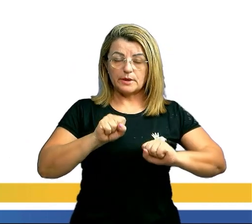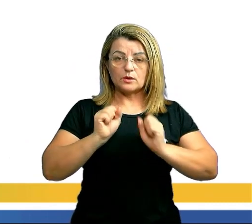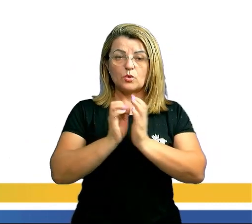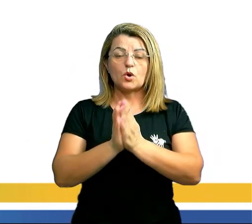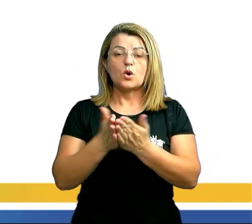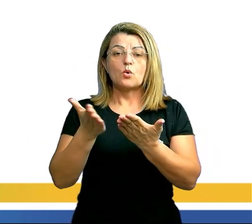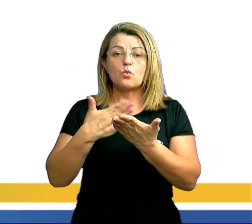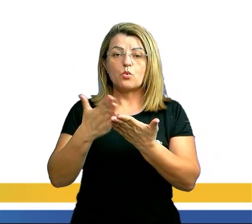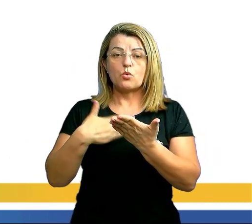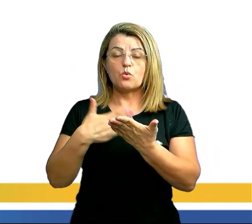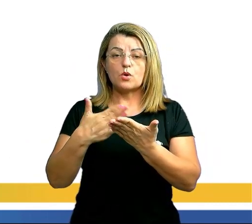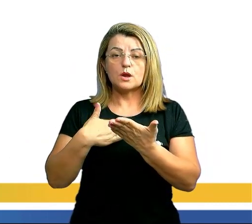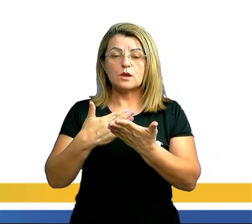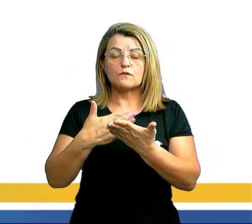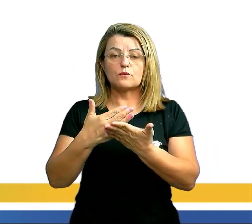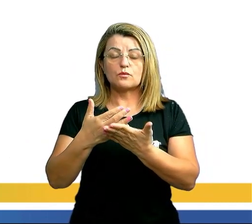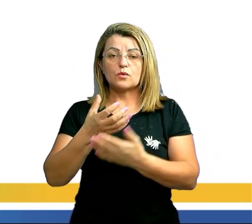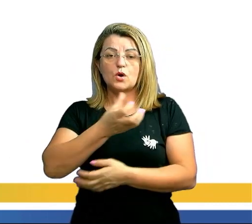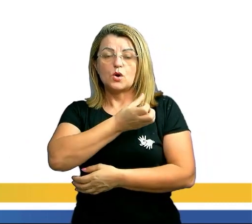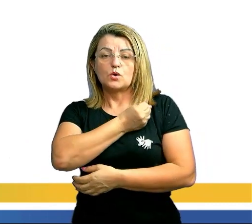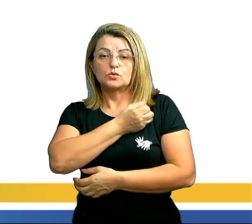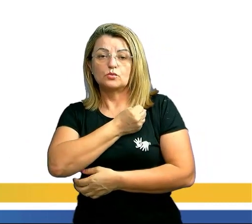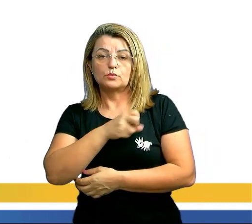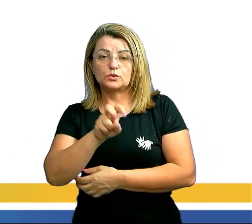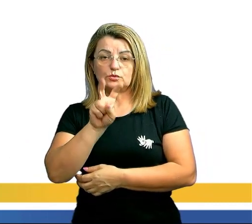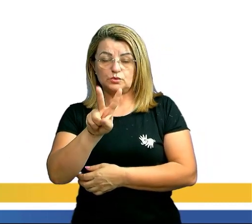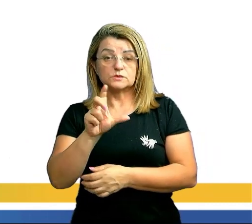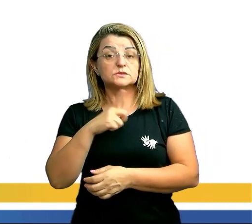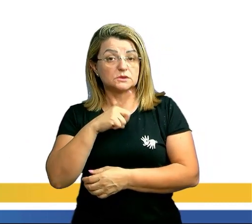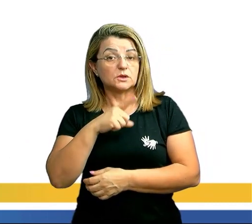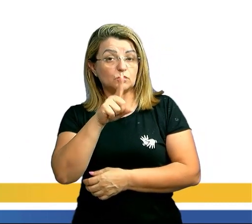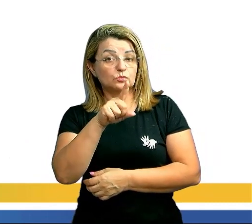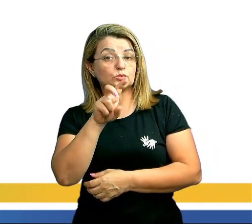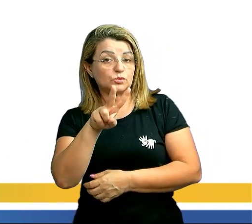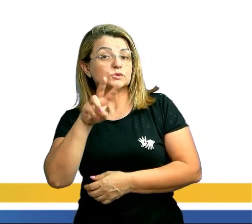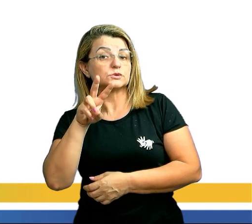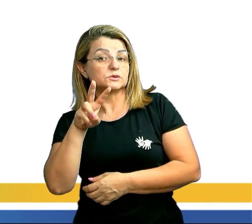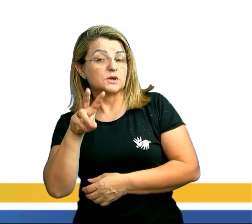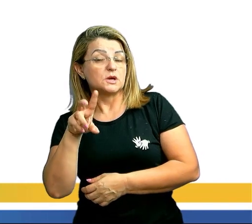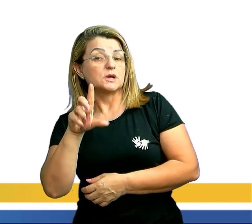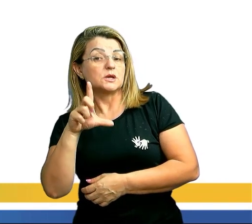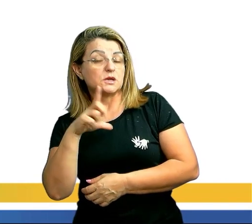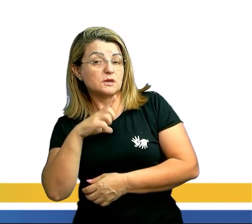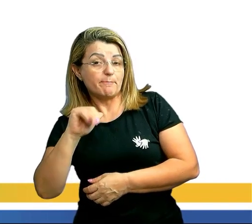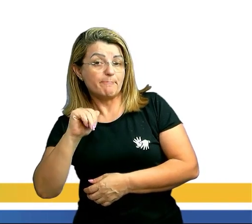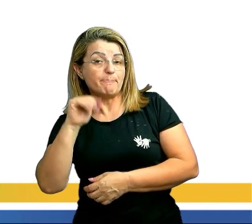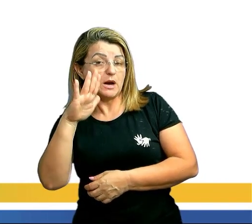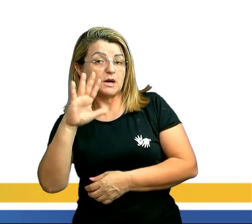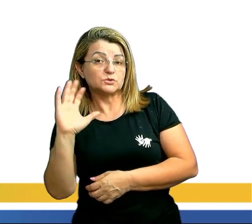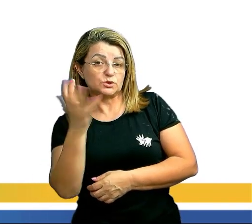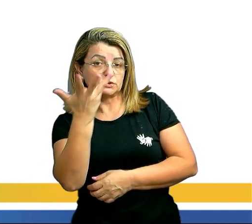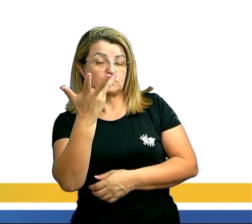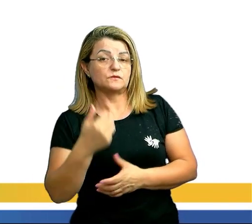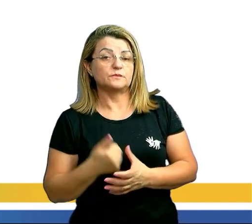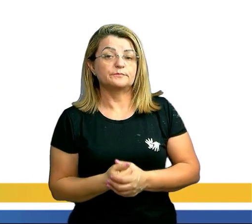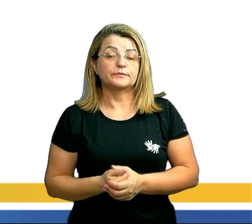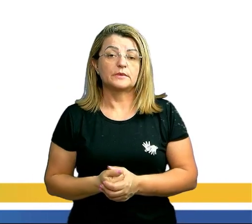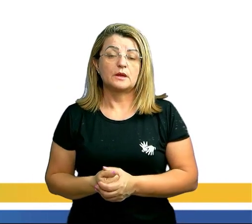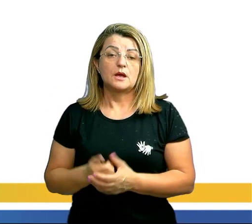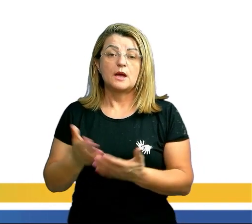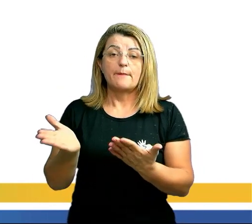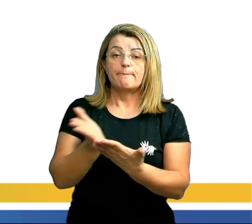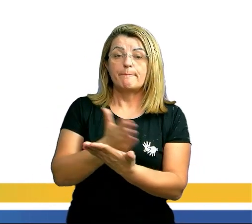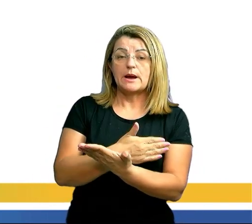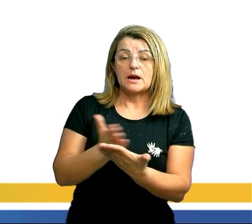prova é nem, volume dois. Você tem o volume um, dois e os do Resolva, correto? É o a prova é nem, volume dois. Página